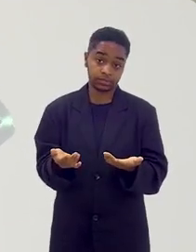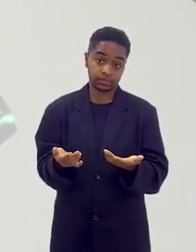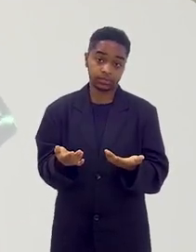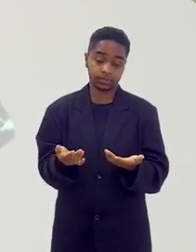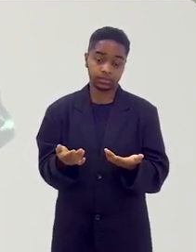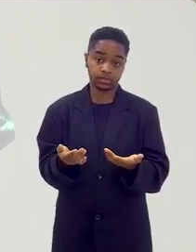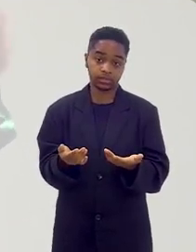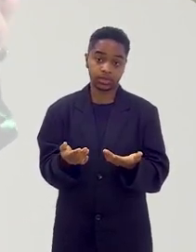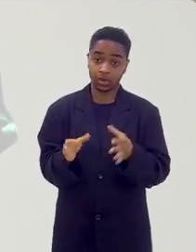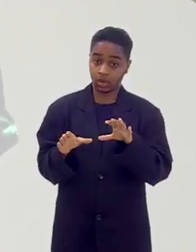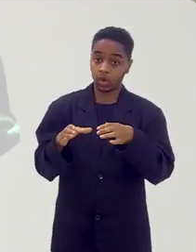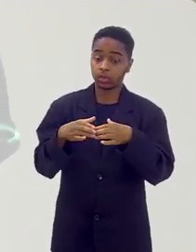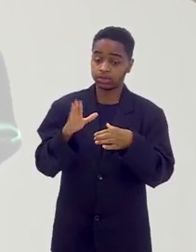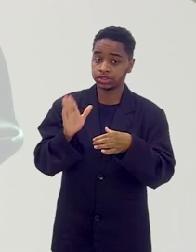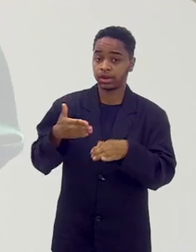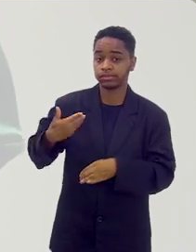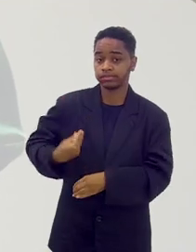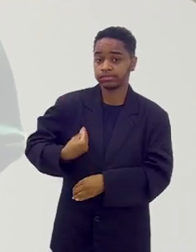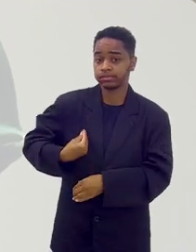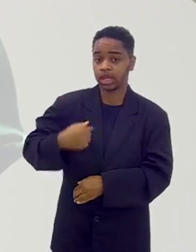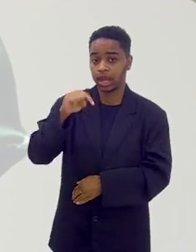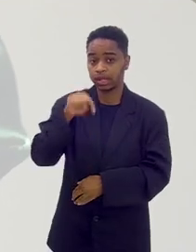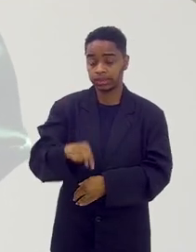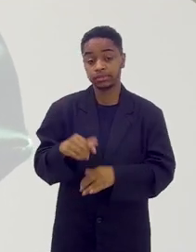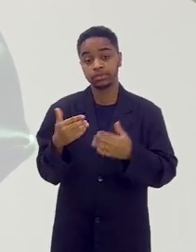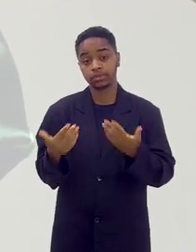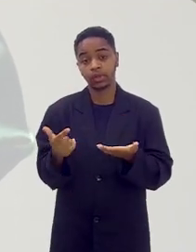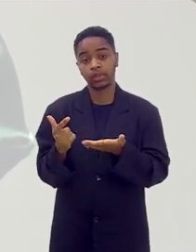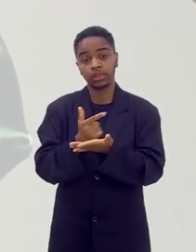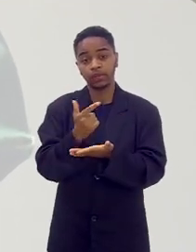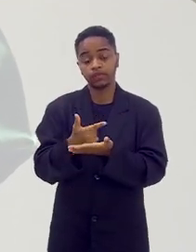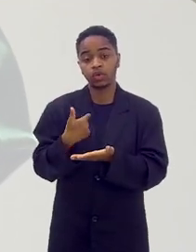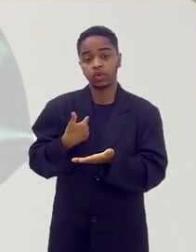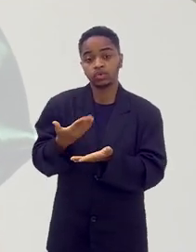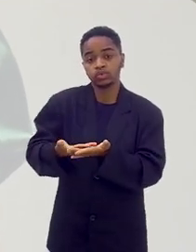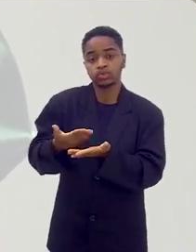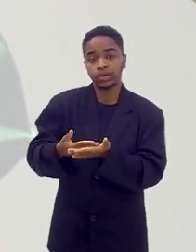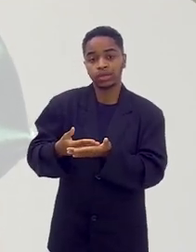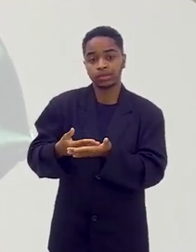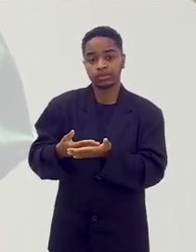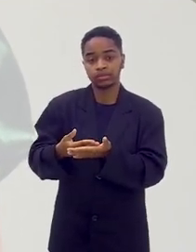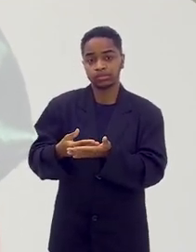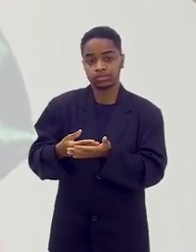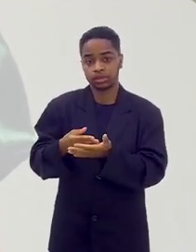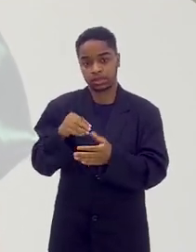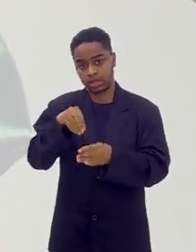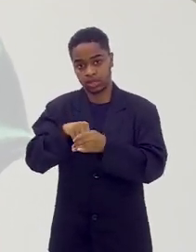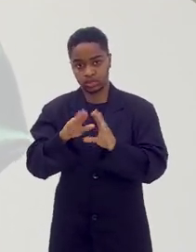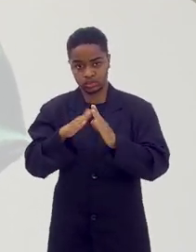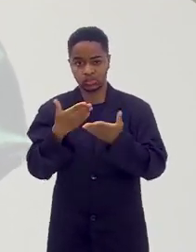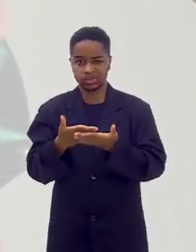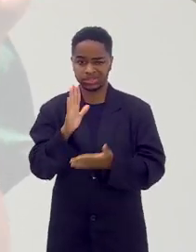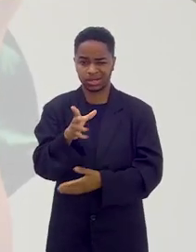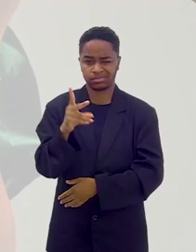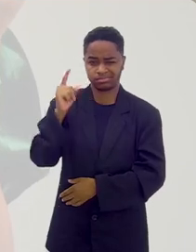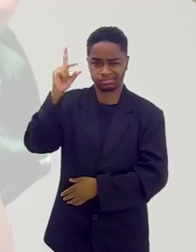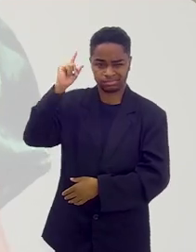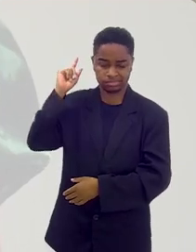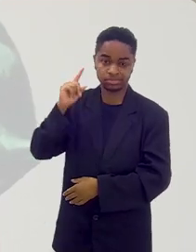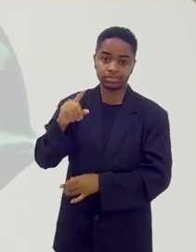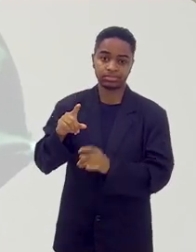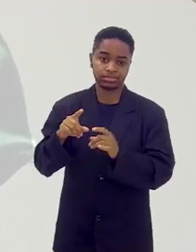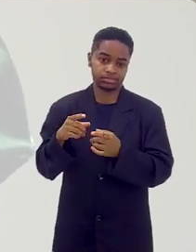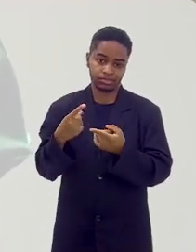E, assim, eles já estavam aqui. Então, em um livro que eu estudei na escola, tá? Já tem muito